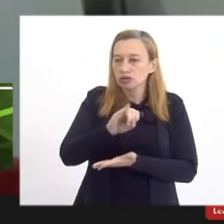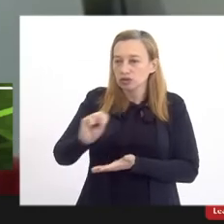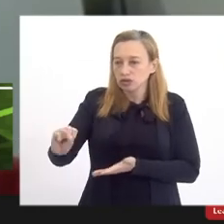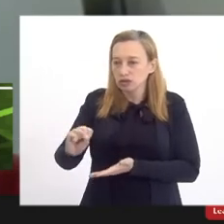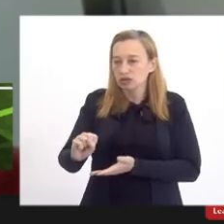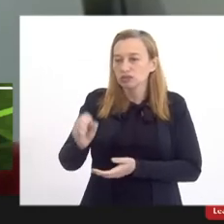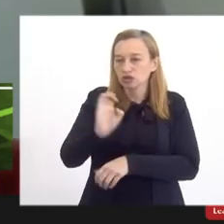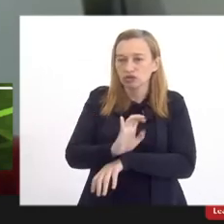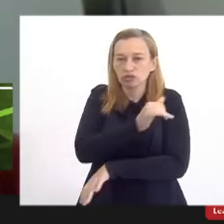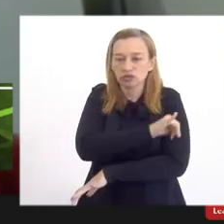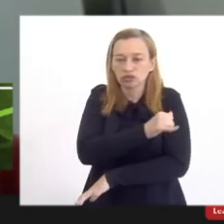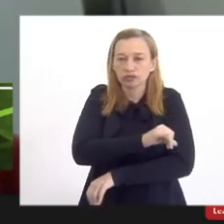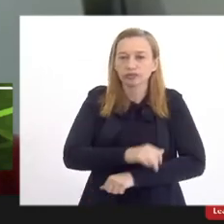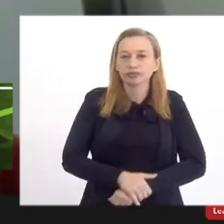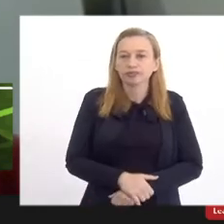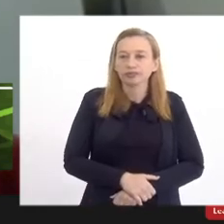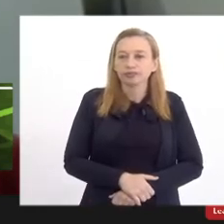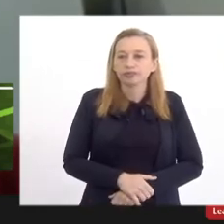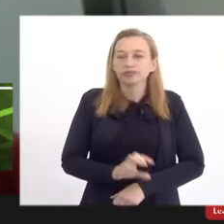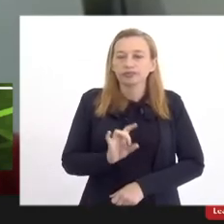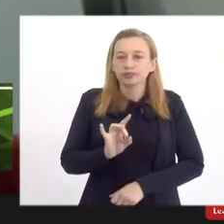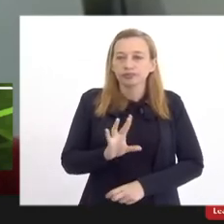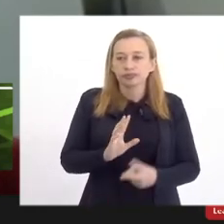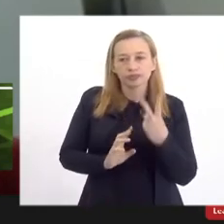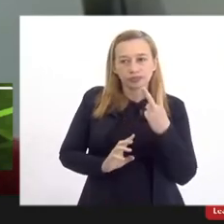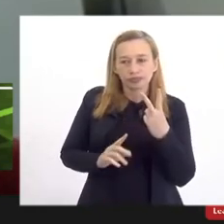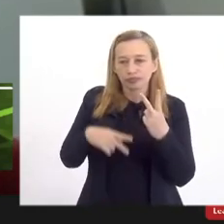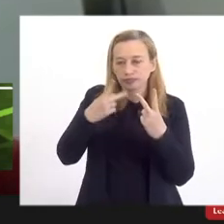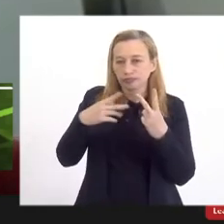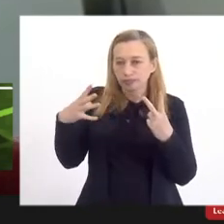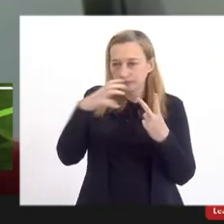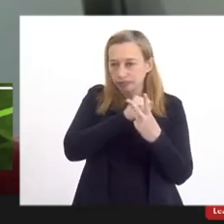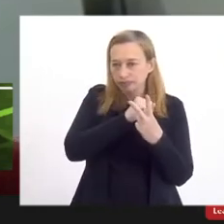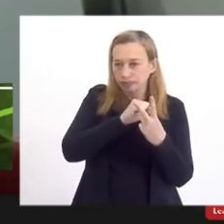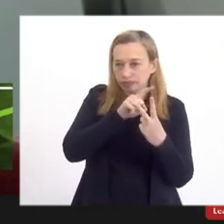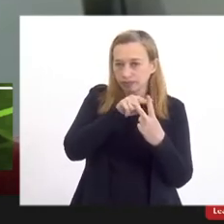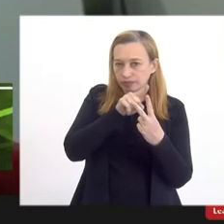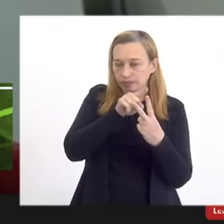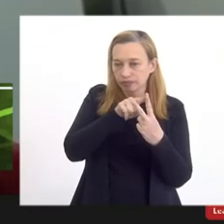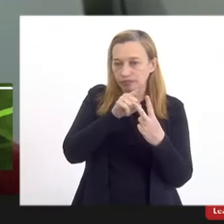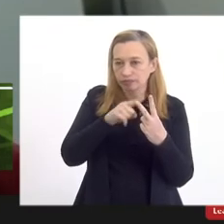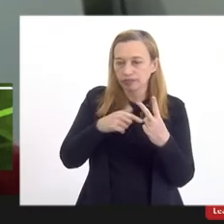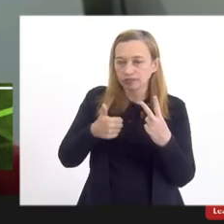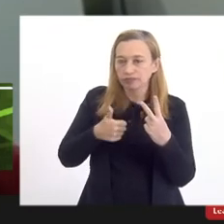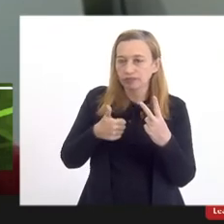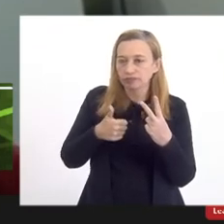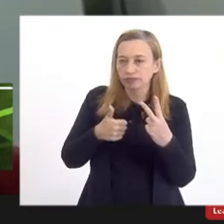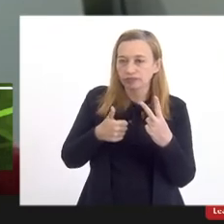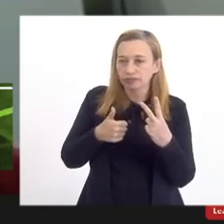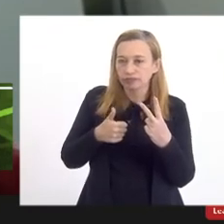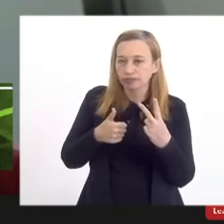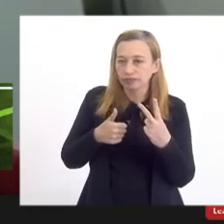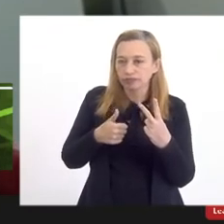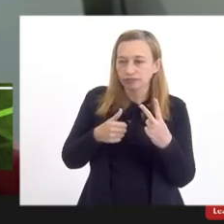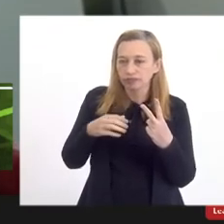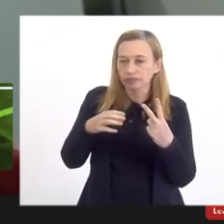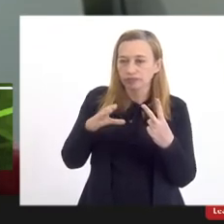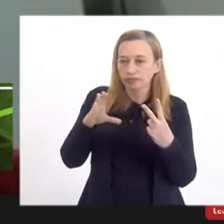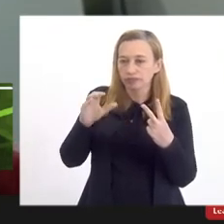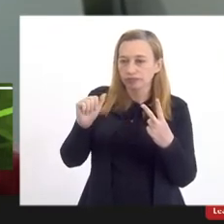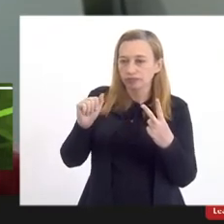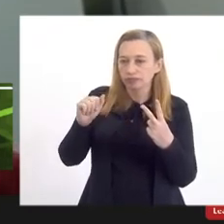Janeiro. Só mais duas falas rapidamente. uma delas é sobre a questão da destinação do campus.